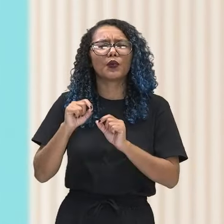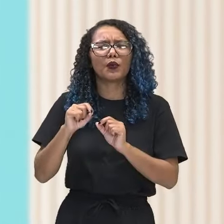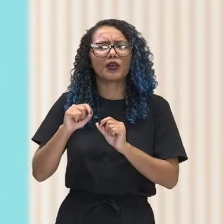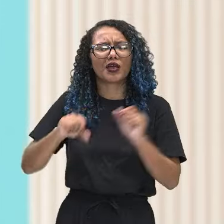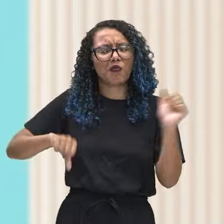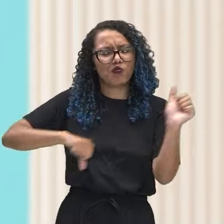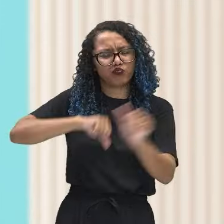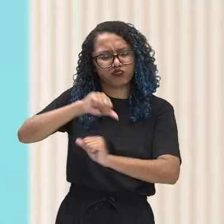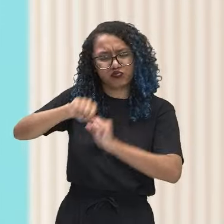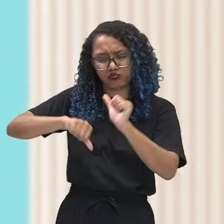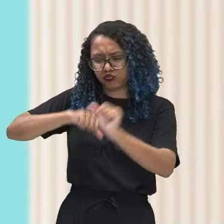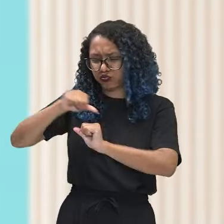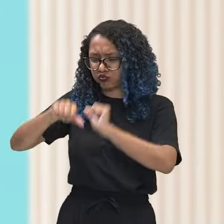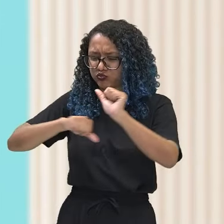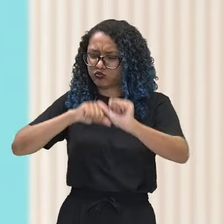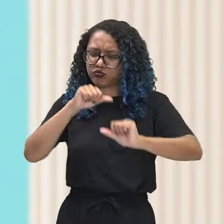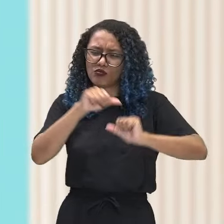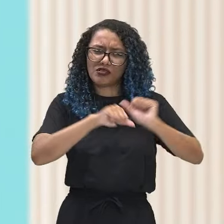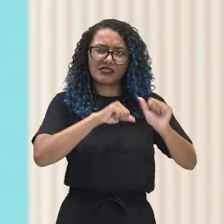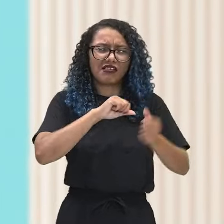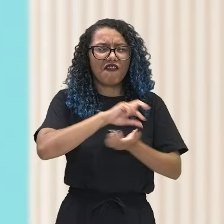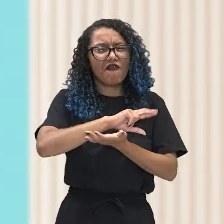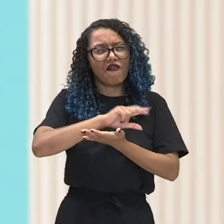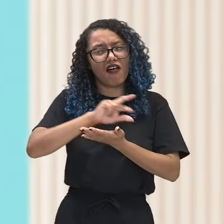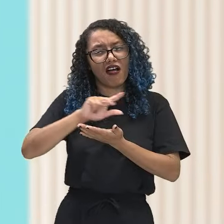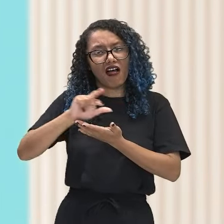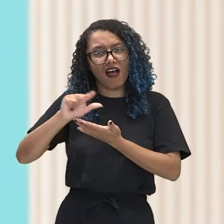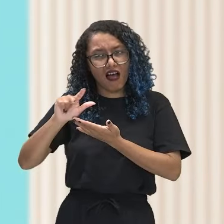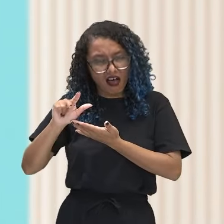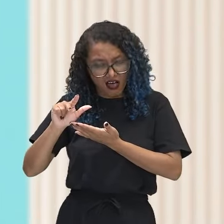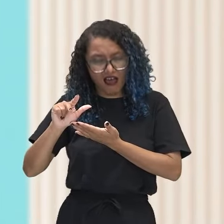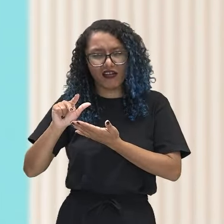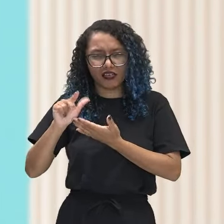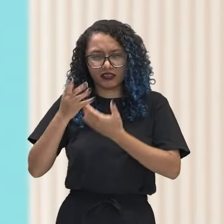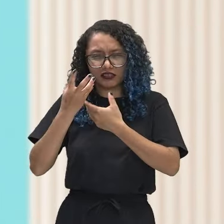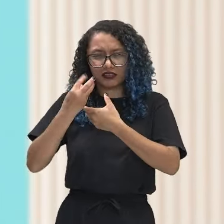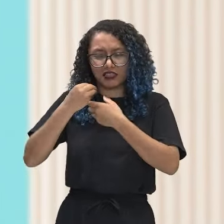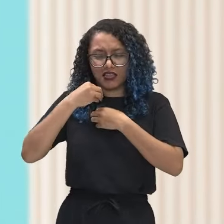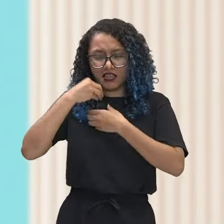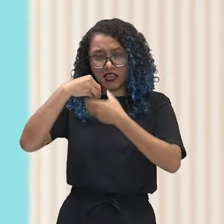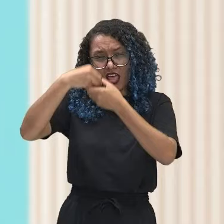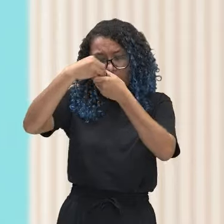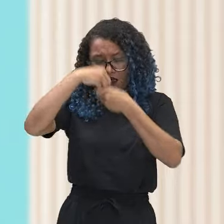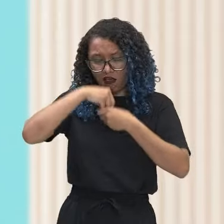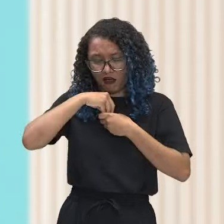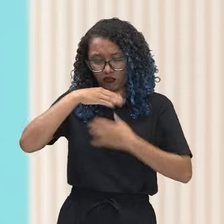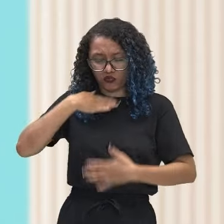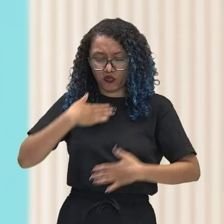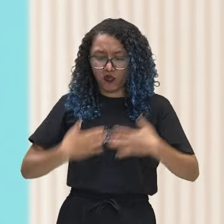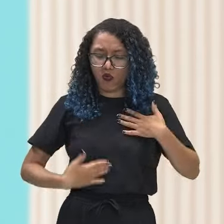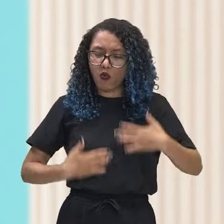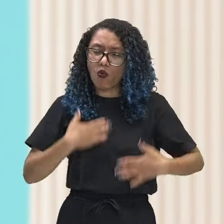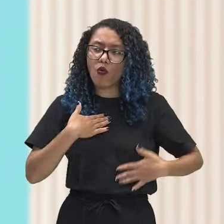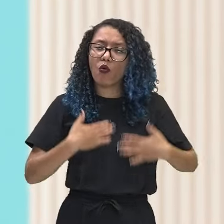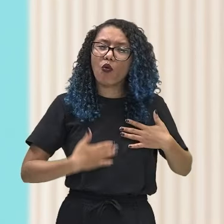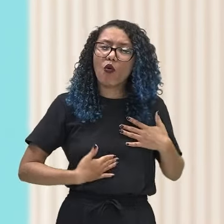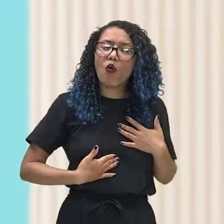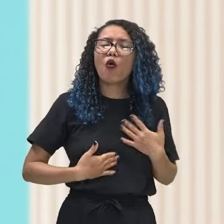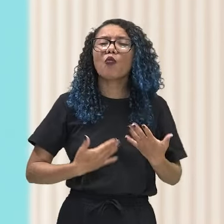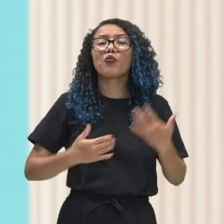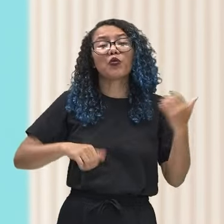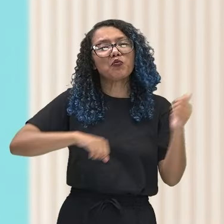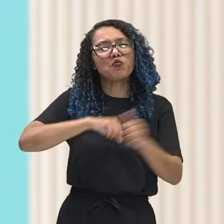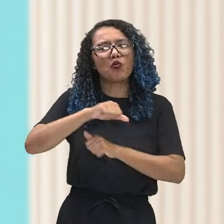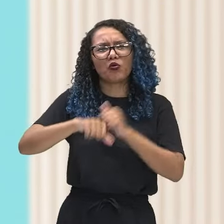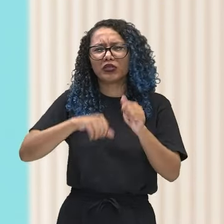transformações neuroquímicas dentro do seu corpo que faz você se modificar praticamente de um dia